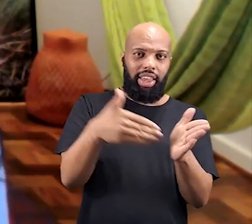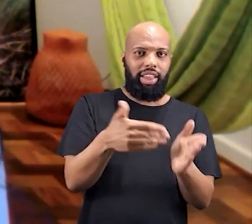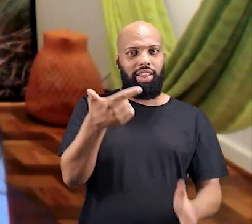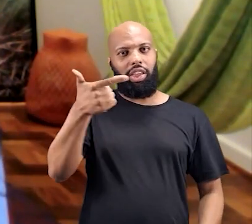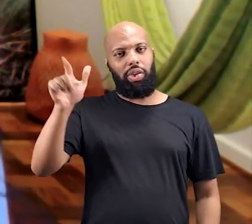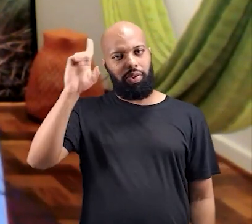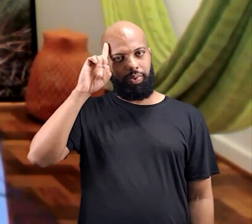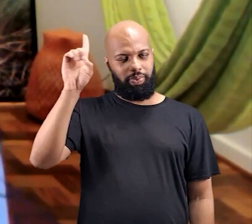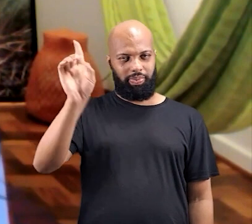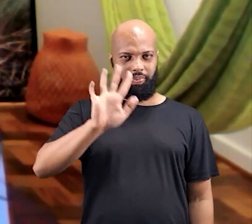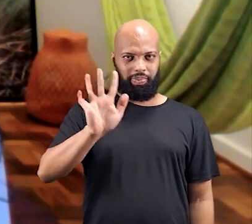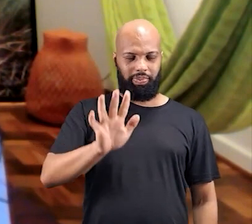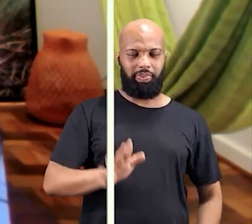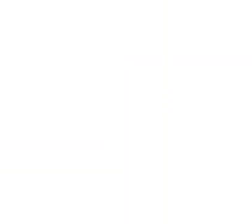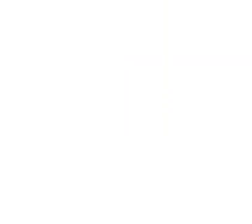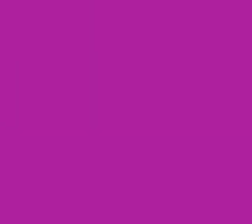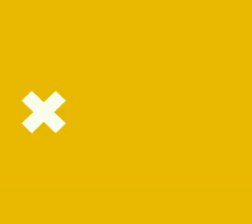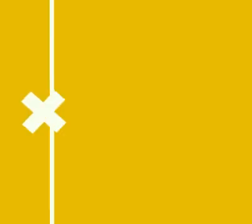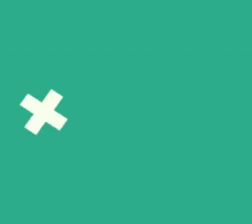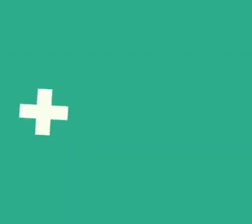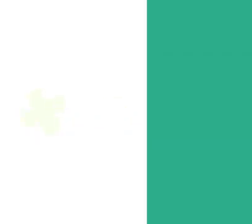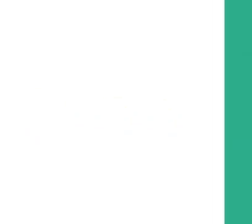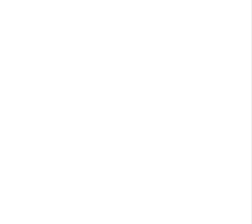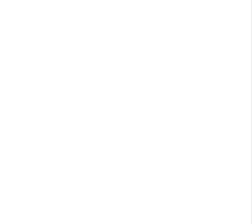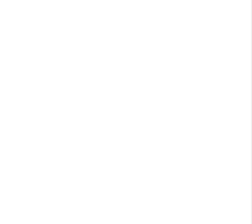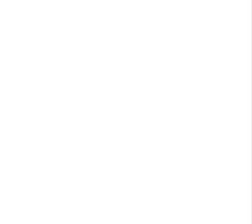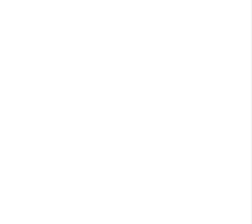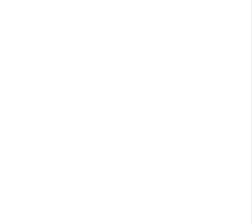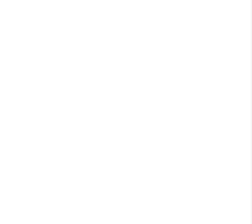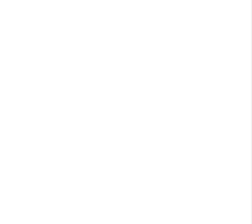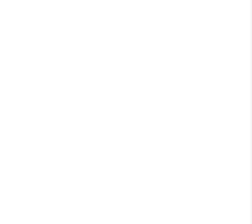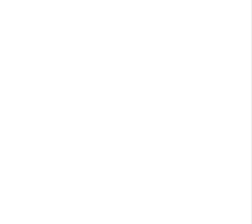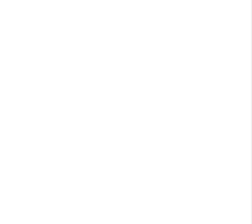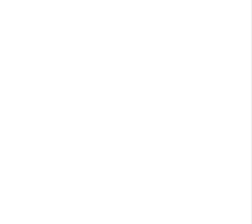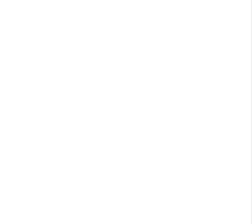até a próxima. Tchau, tchau.